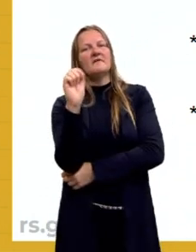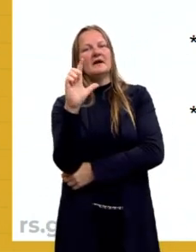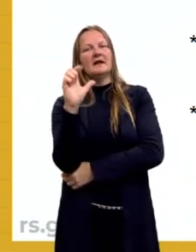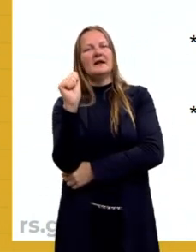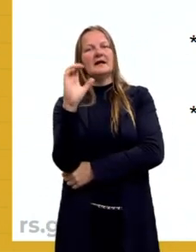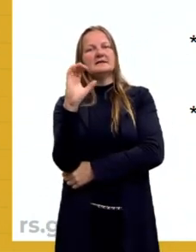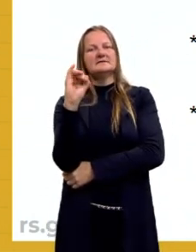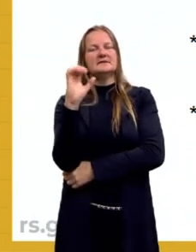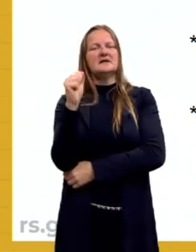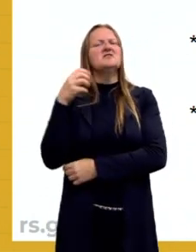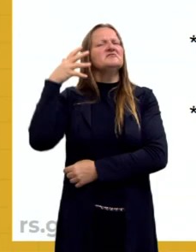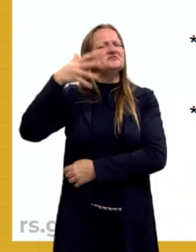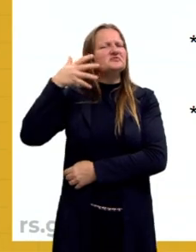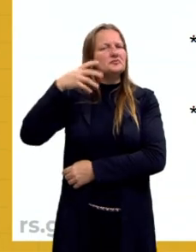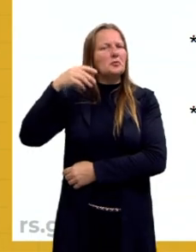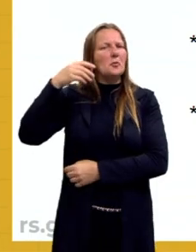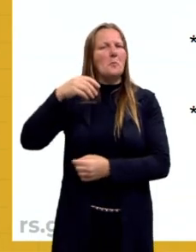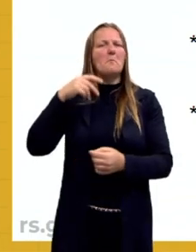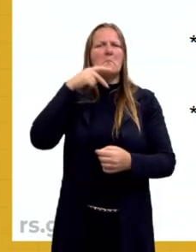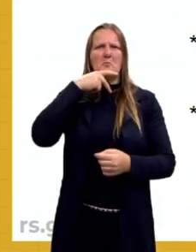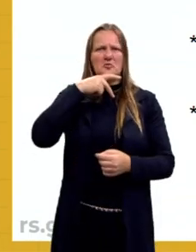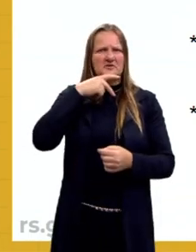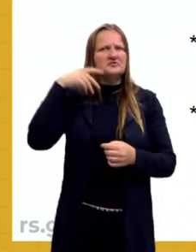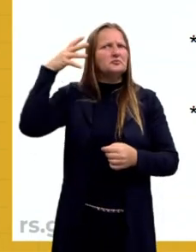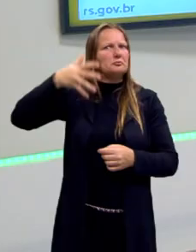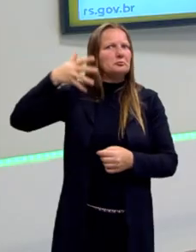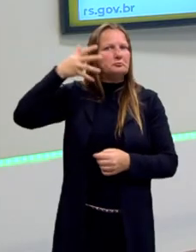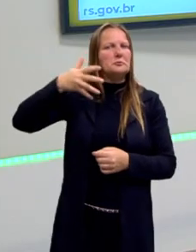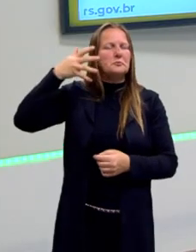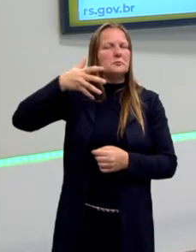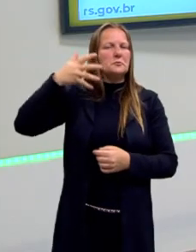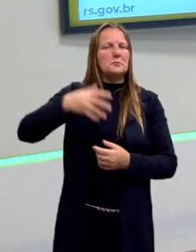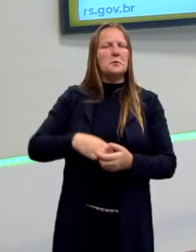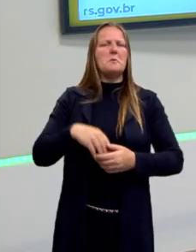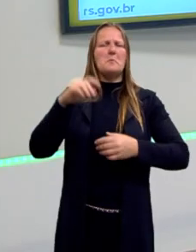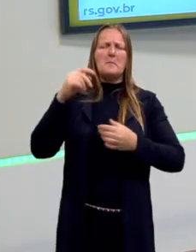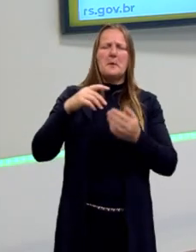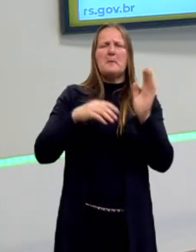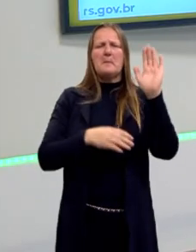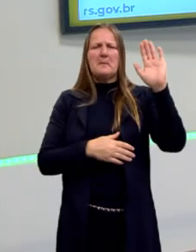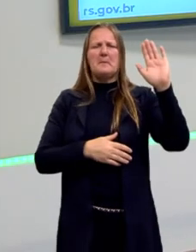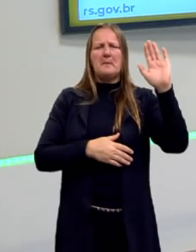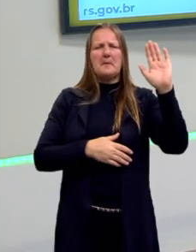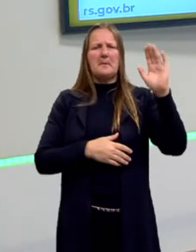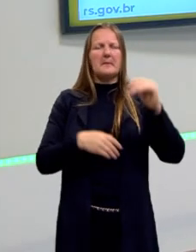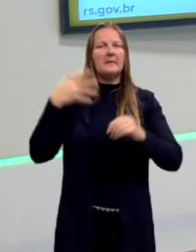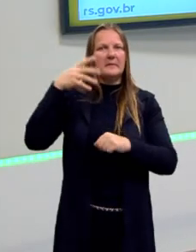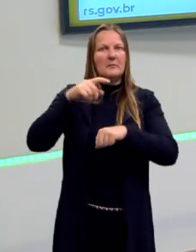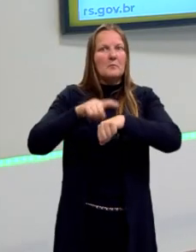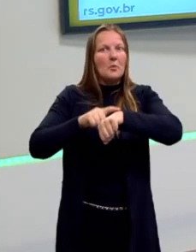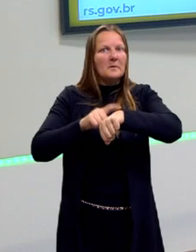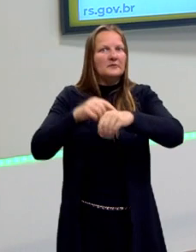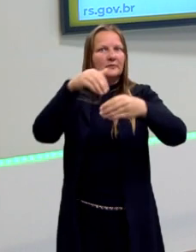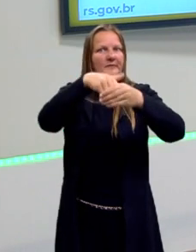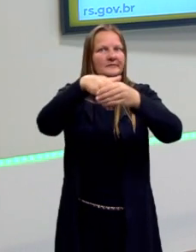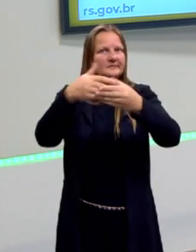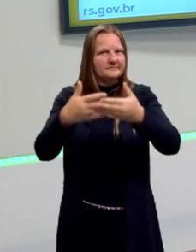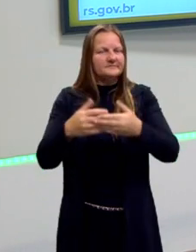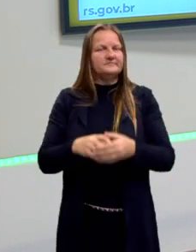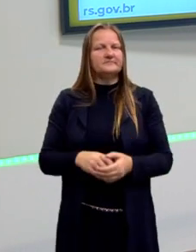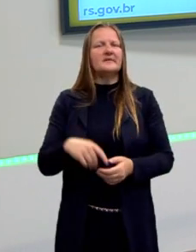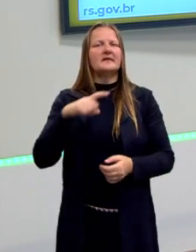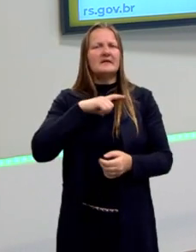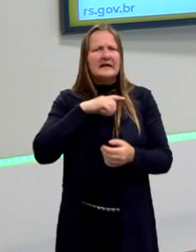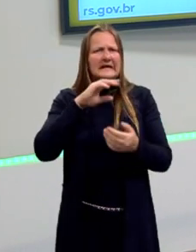muitos discursos políticos, um comprometimento, nós estamos nesse período, se observarmos o